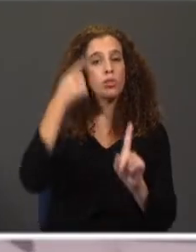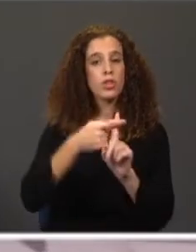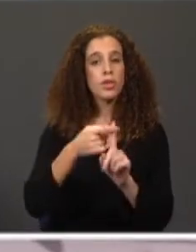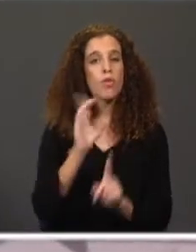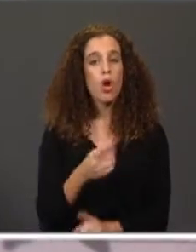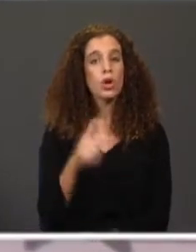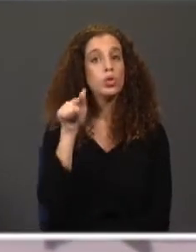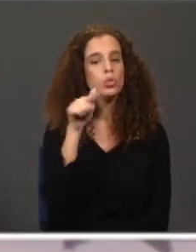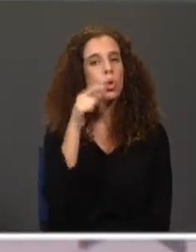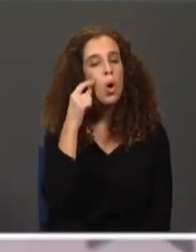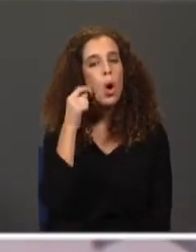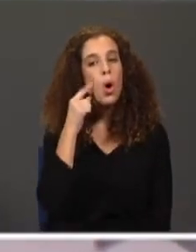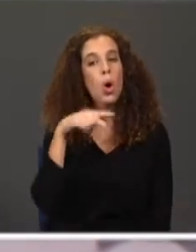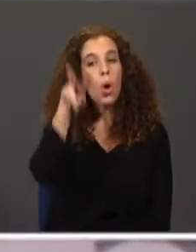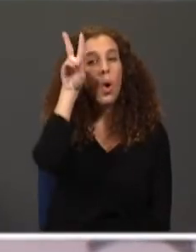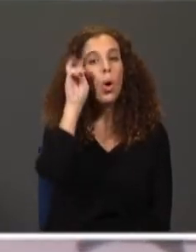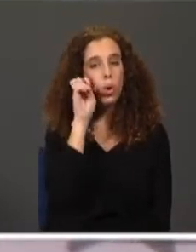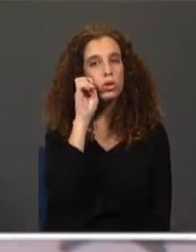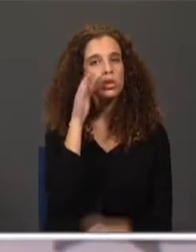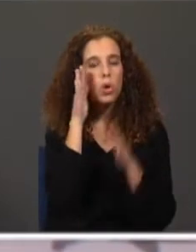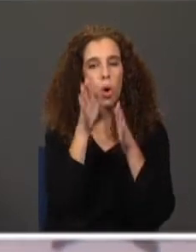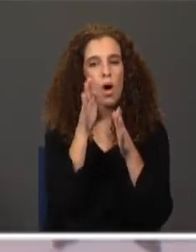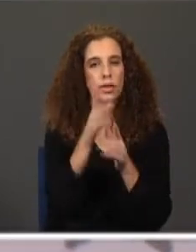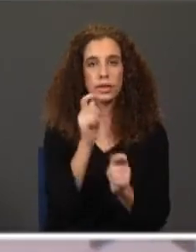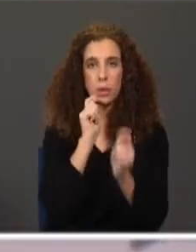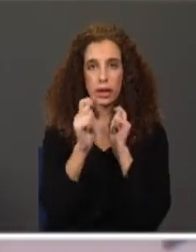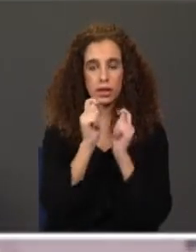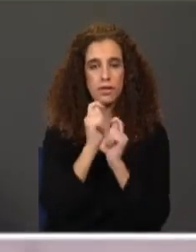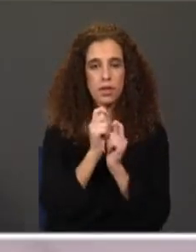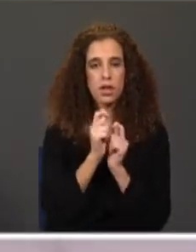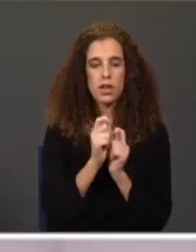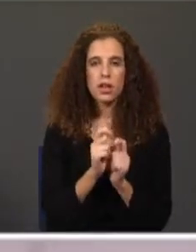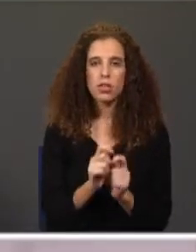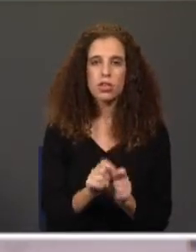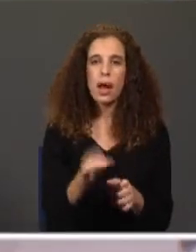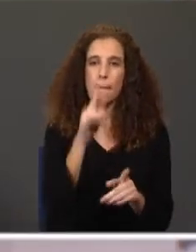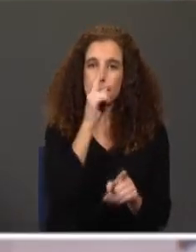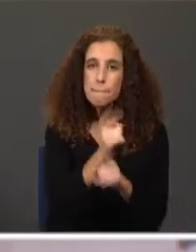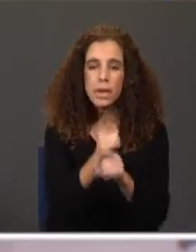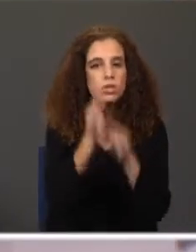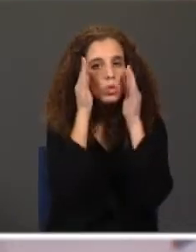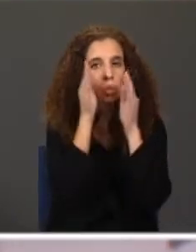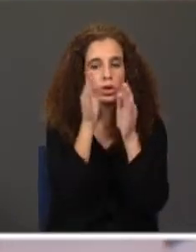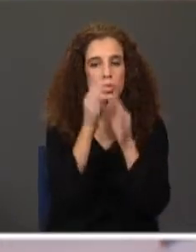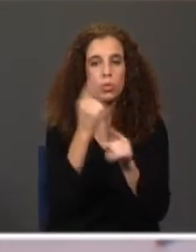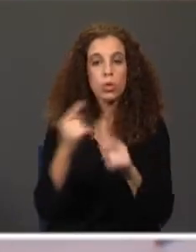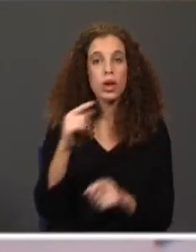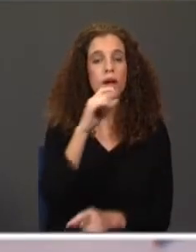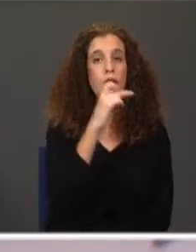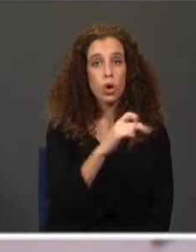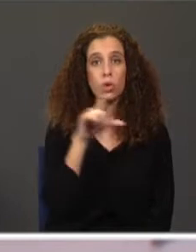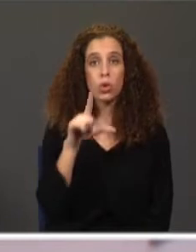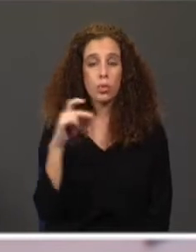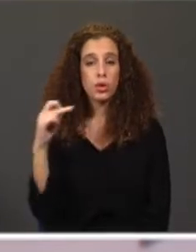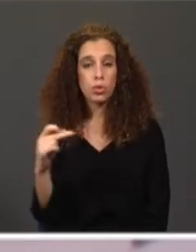ouças com muita atenção a entrevista e tens que dar mesmo, estar mesmo atento porque António Lobo Antunes é